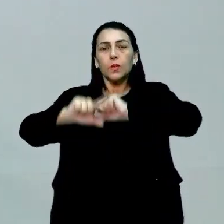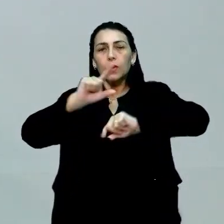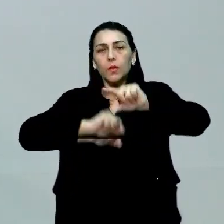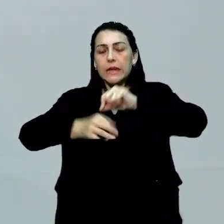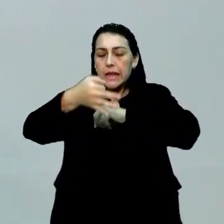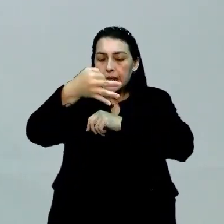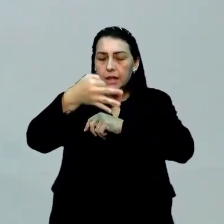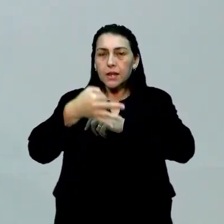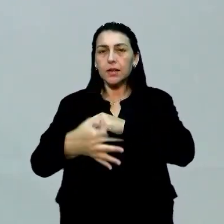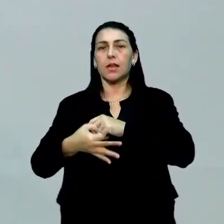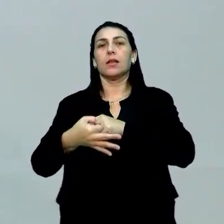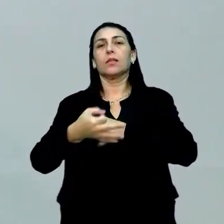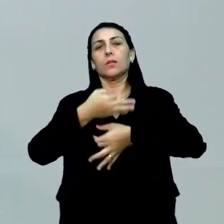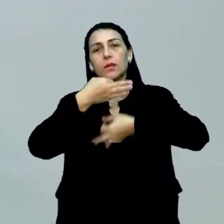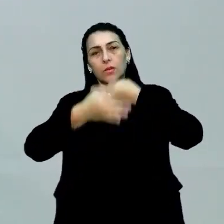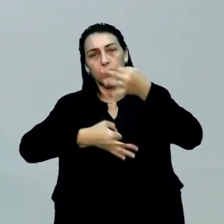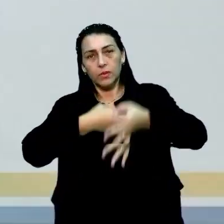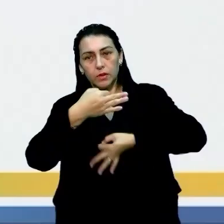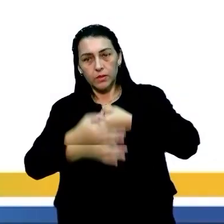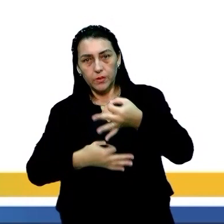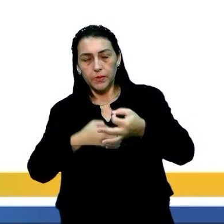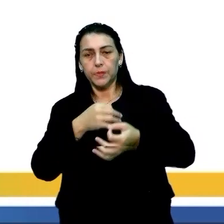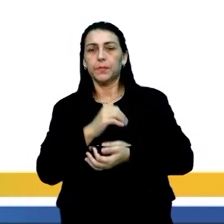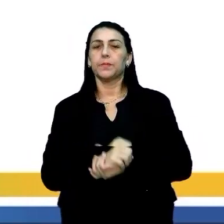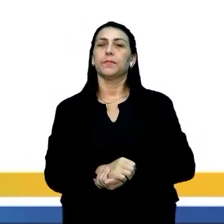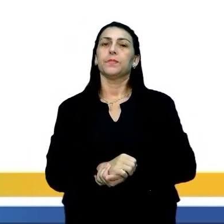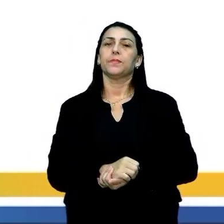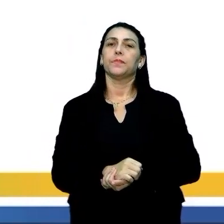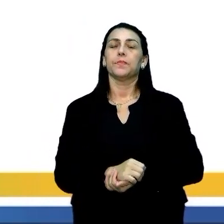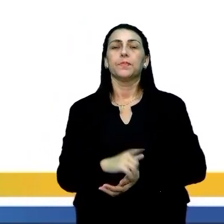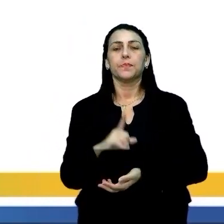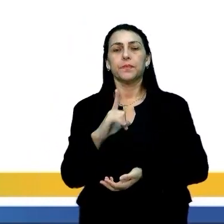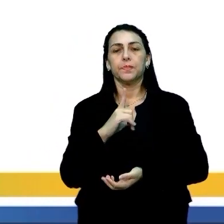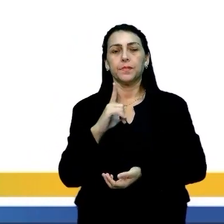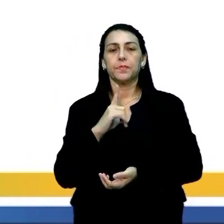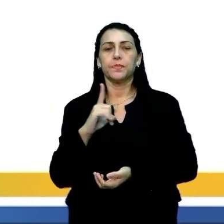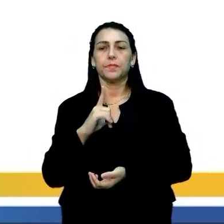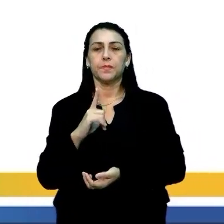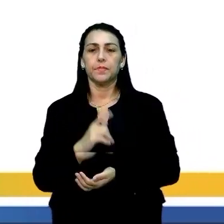forma correta os seus argumentos, tá? E aí, nós temos aí.